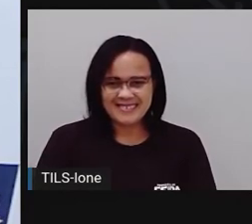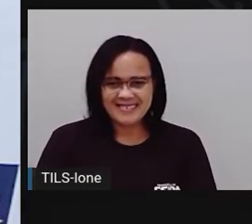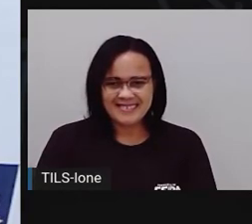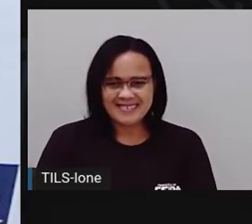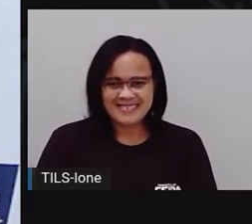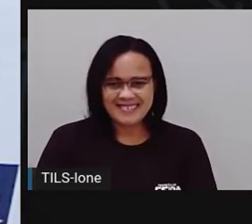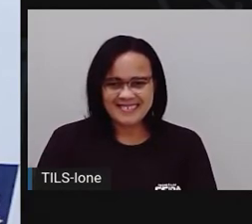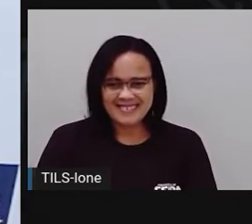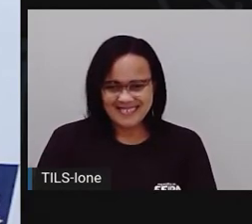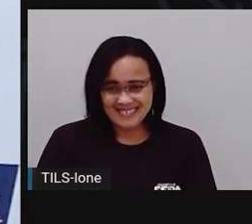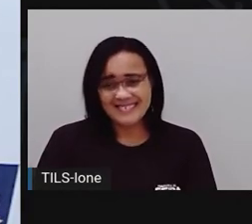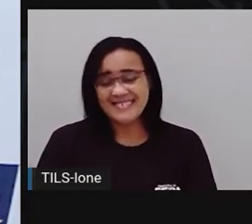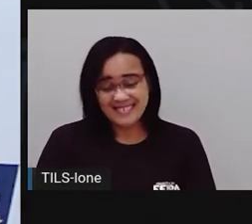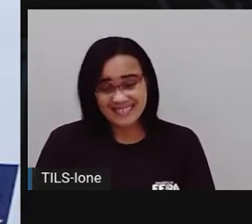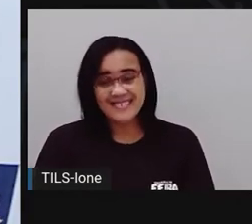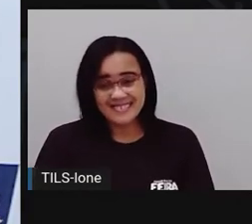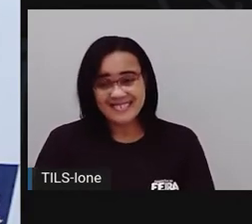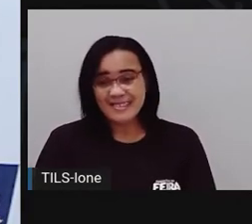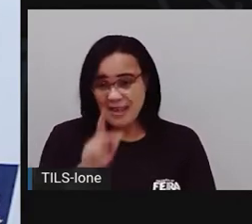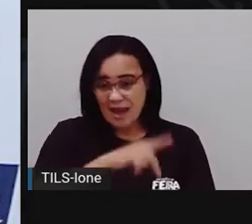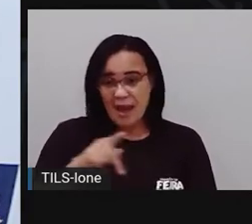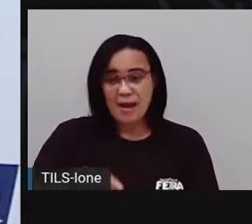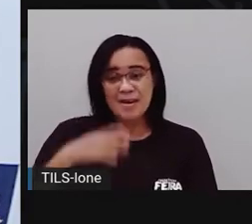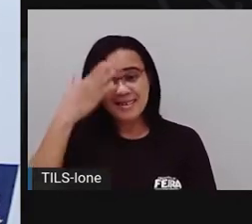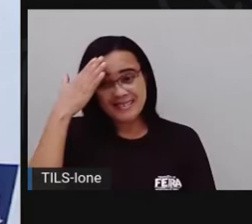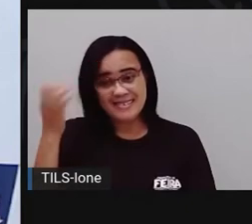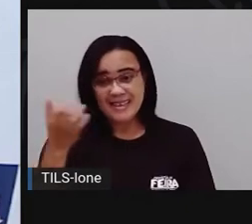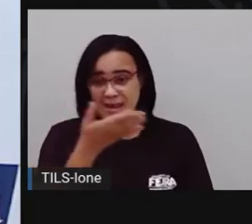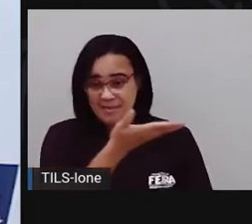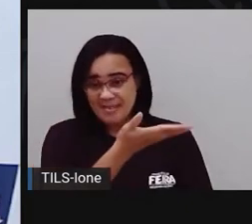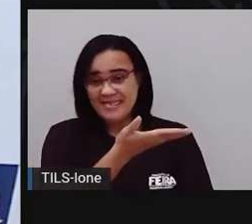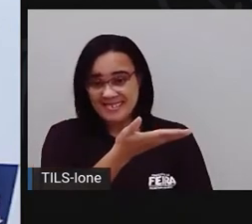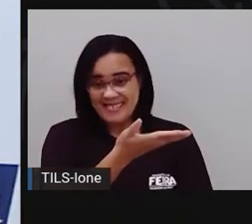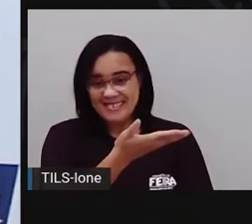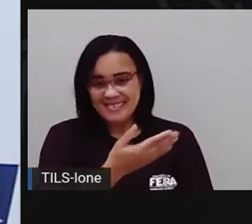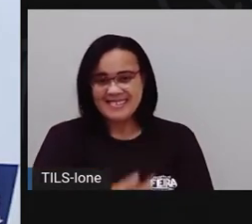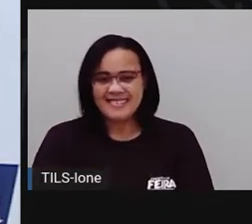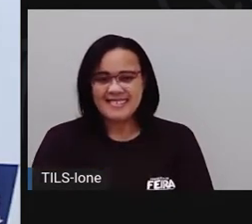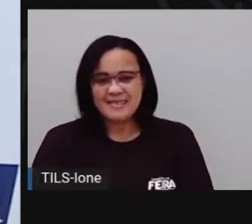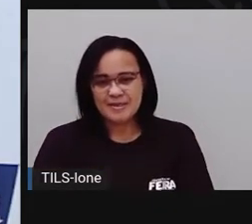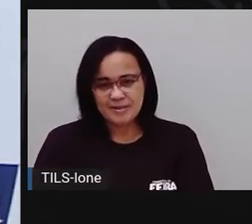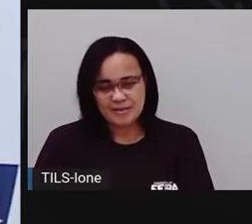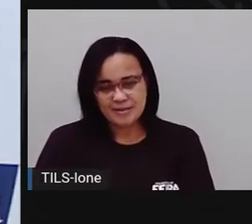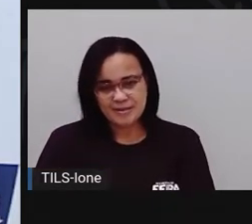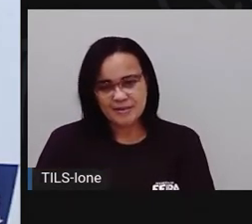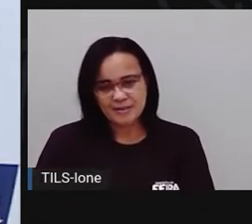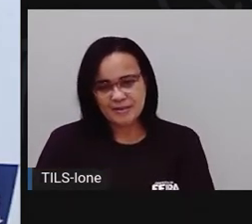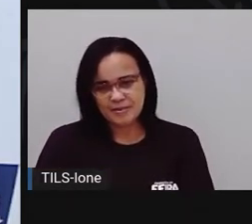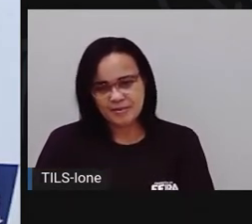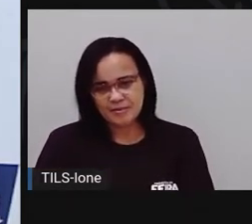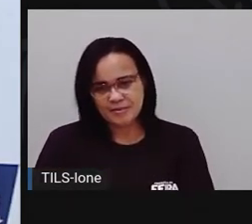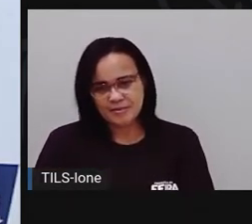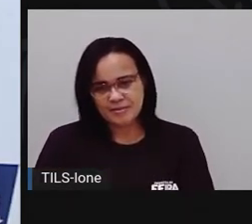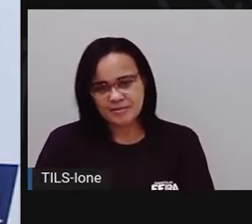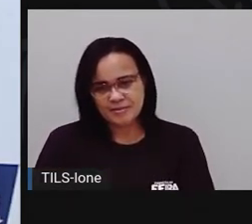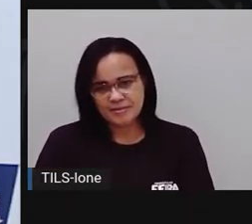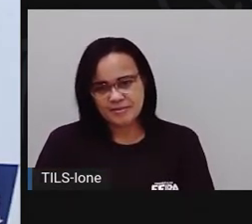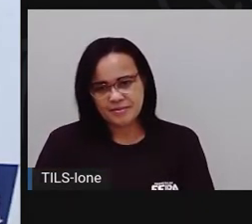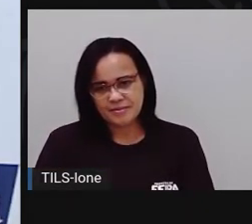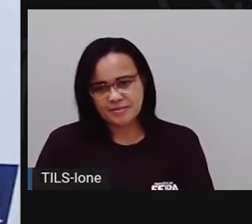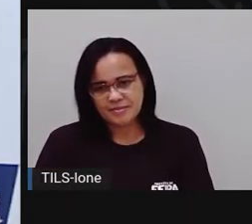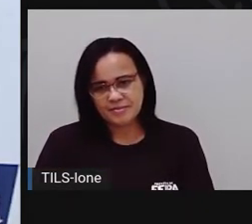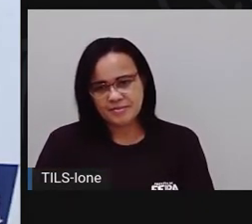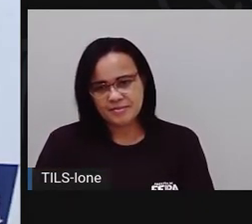que a Pro sabe fazer. É o único passarinho que eu sei fazer é isso. Faz a coxinha de novo. Para fazer a asa, ó.